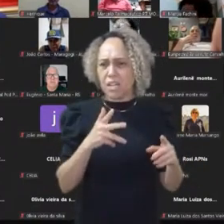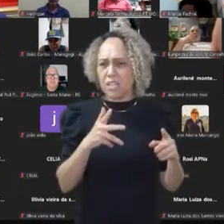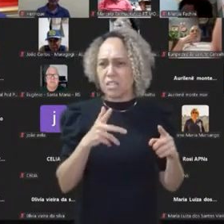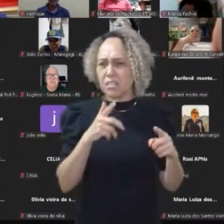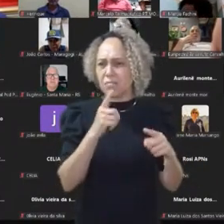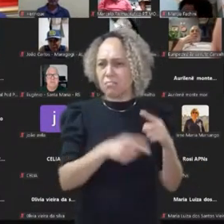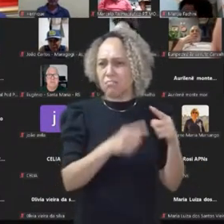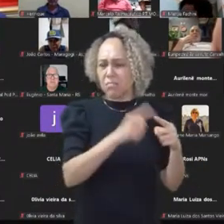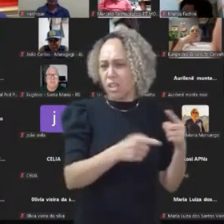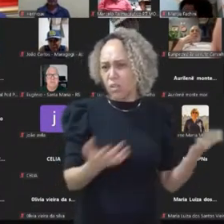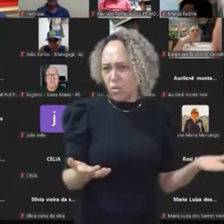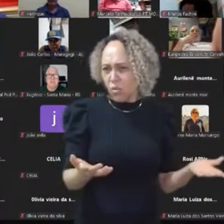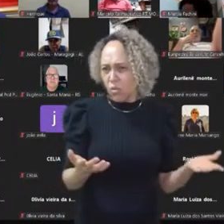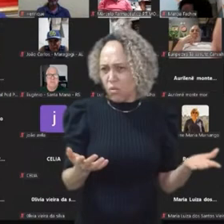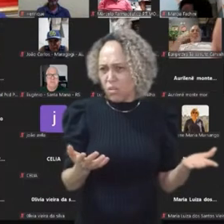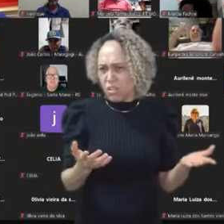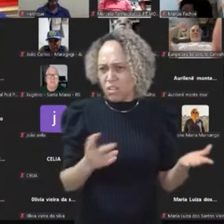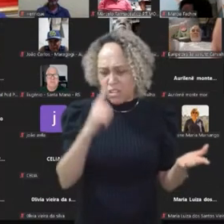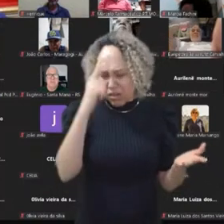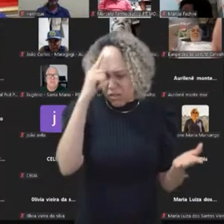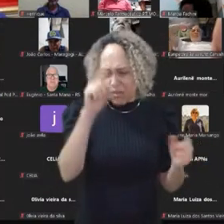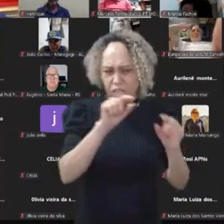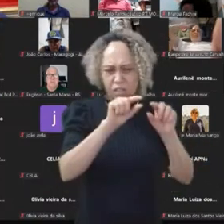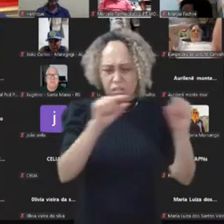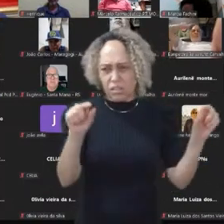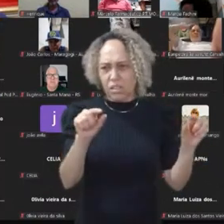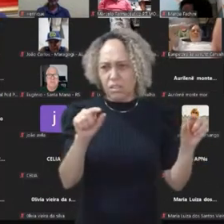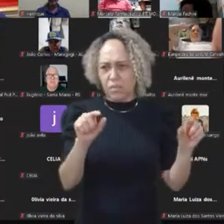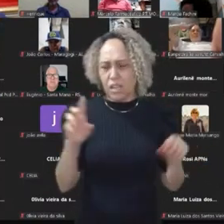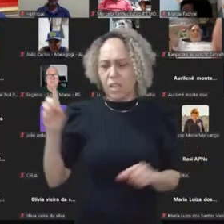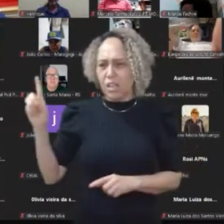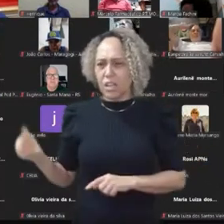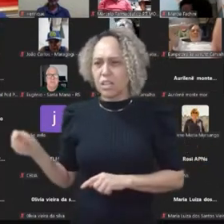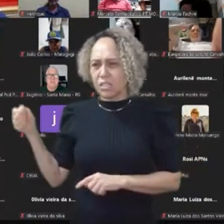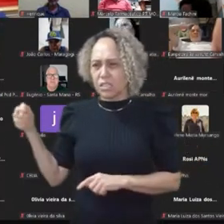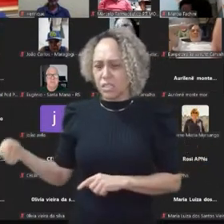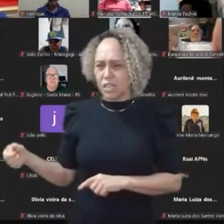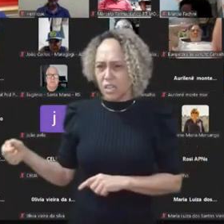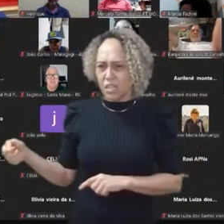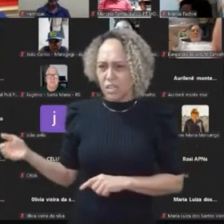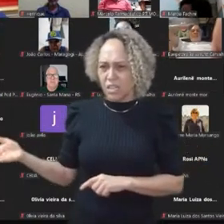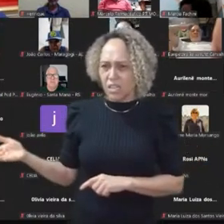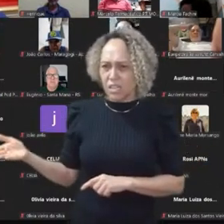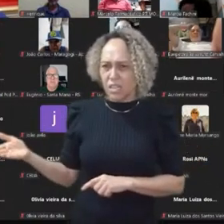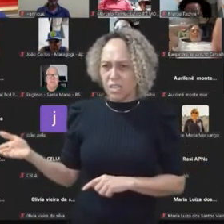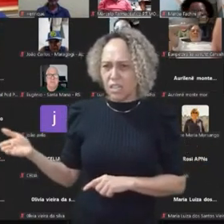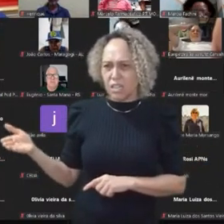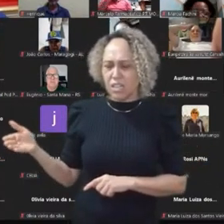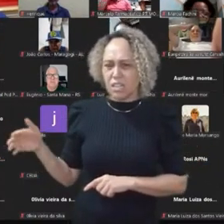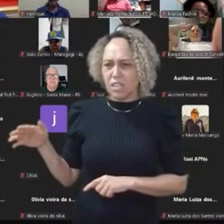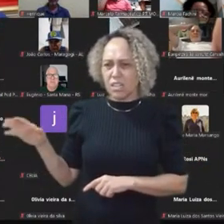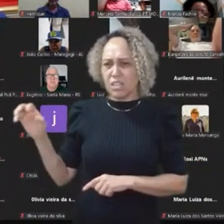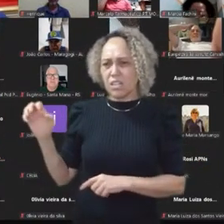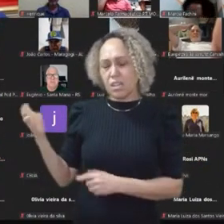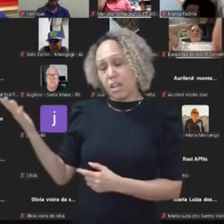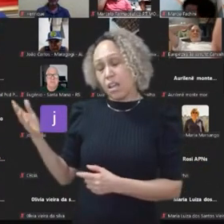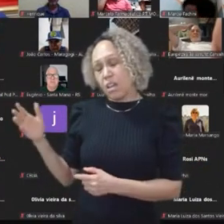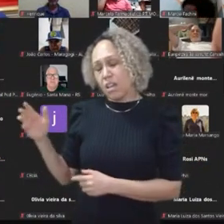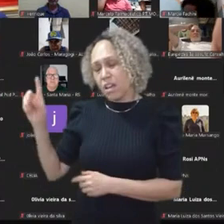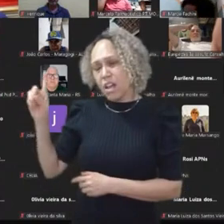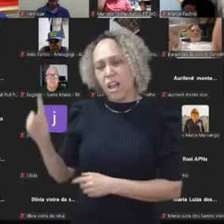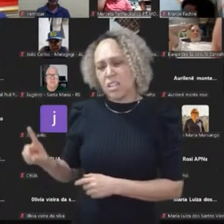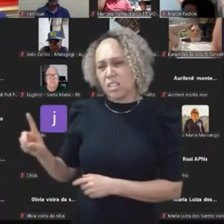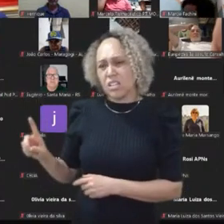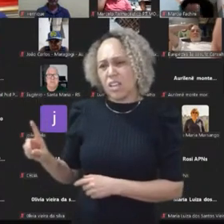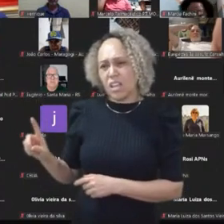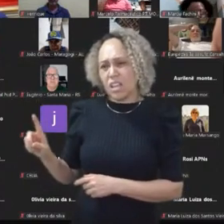democratização, ou inventa um termo, a direita, e nesse caso aí do Banco Central que eu usei, não é nem a extrema direita, é a direita neoliberal mesmo, eles